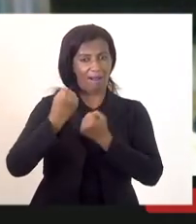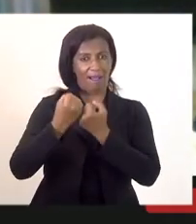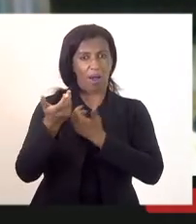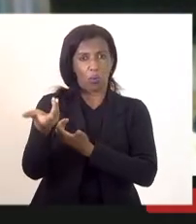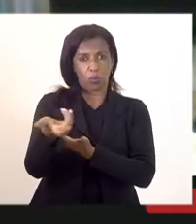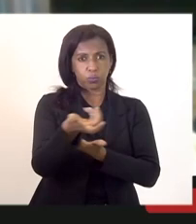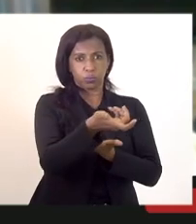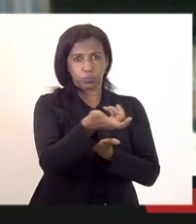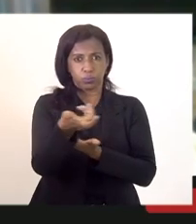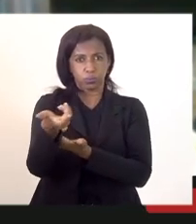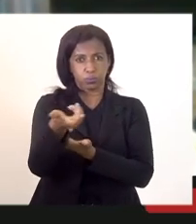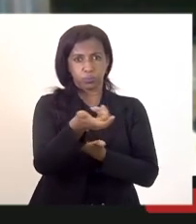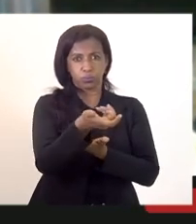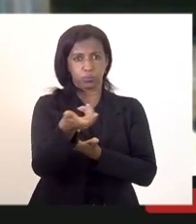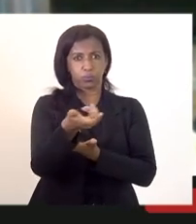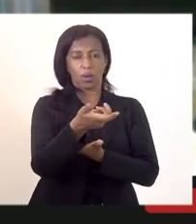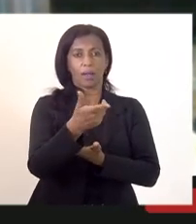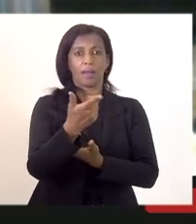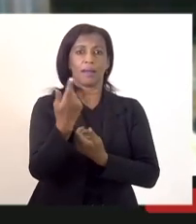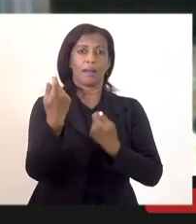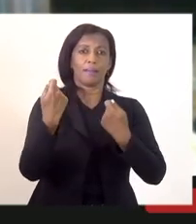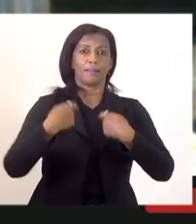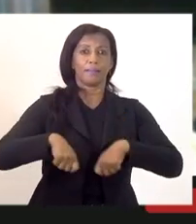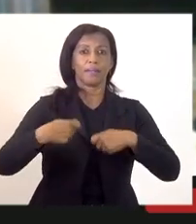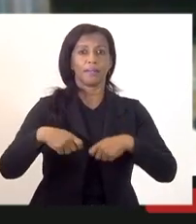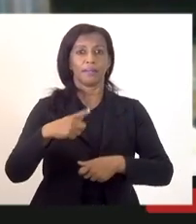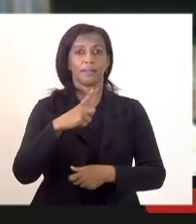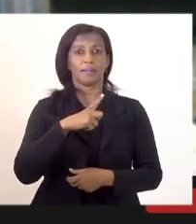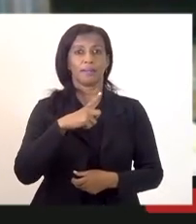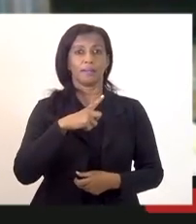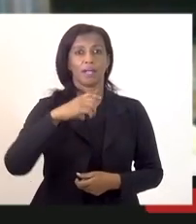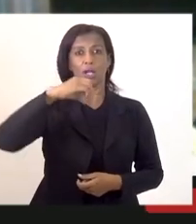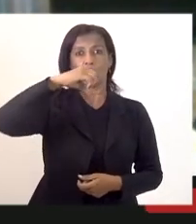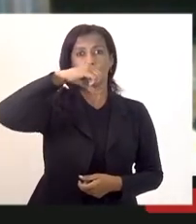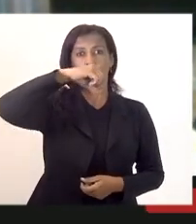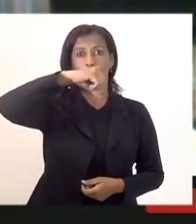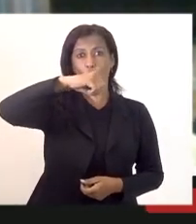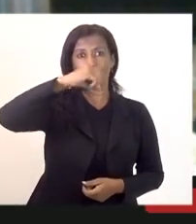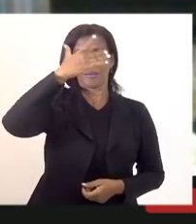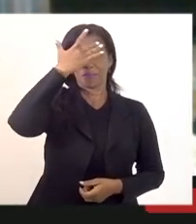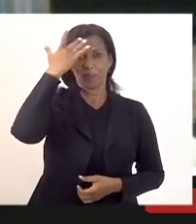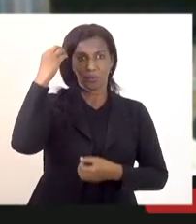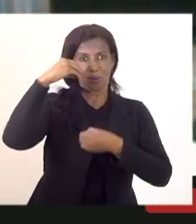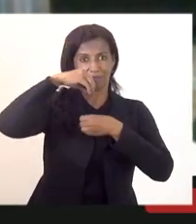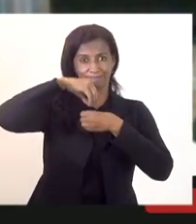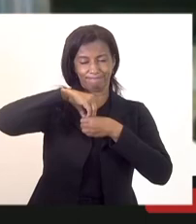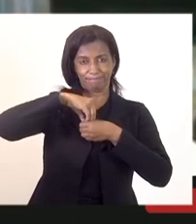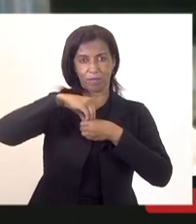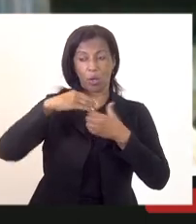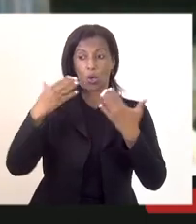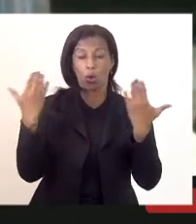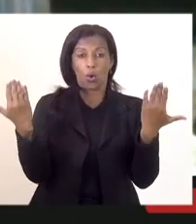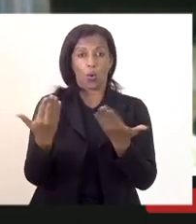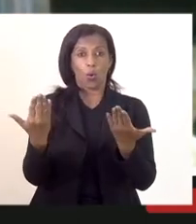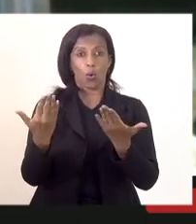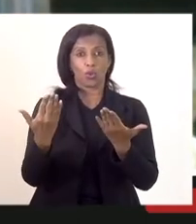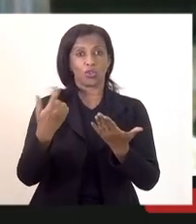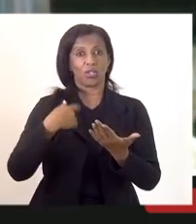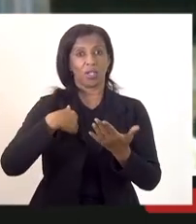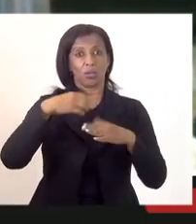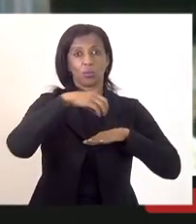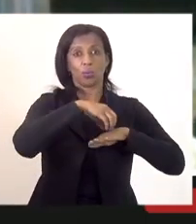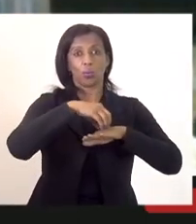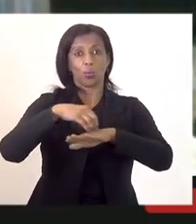ela tem um efetivo mais ou menos de nove militares hoje eu estou correndo com dois militares em cada